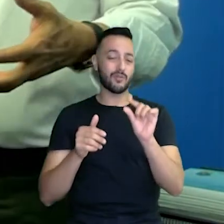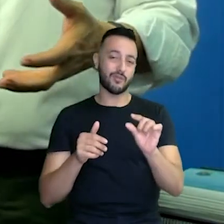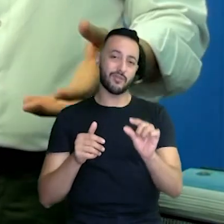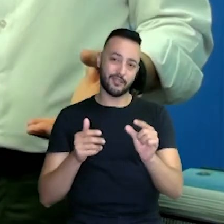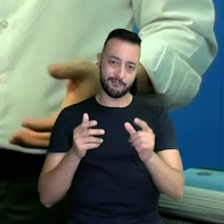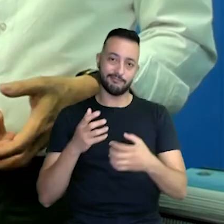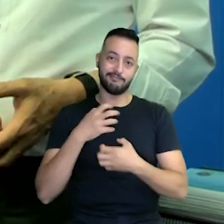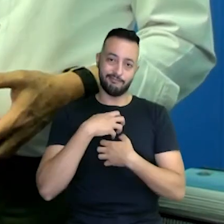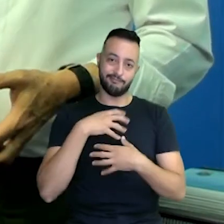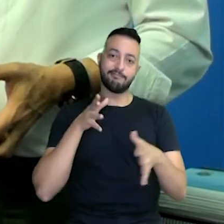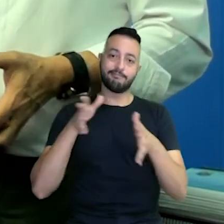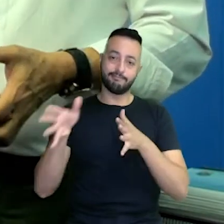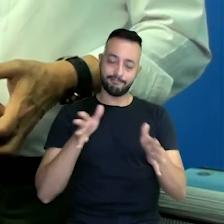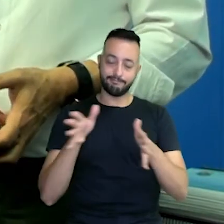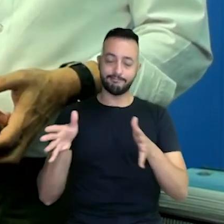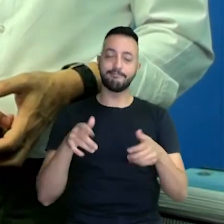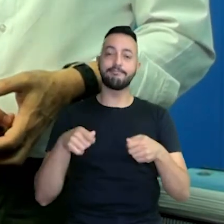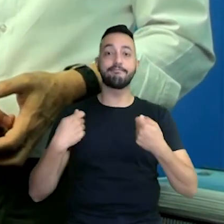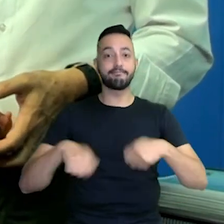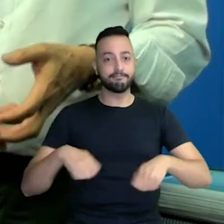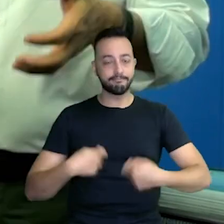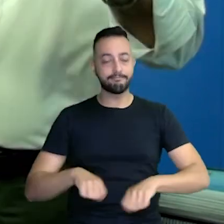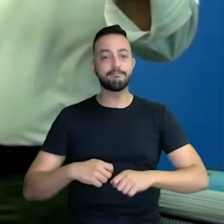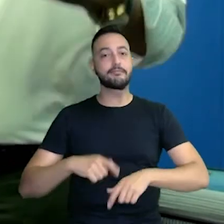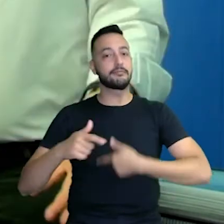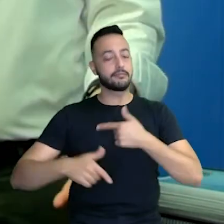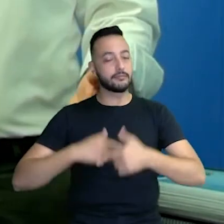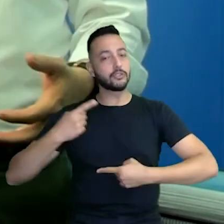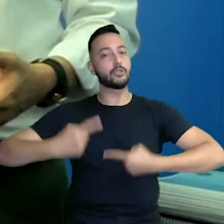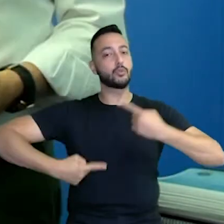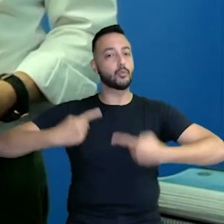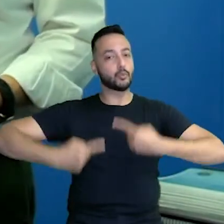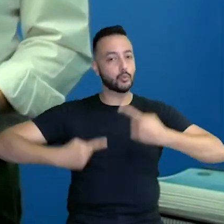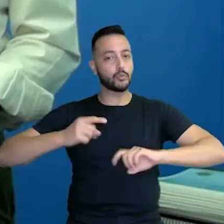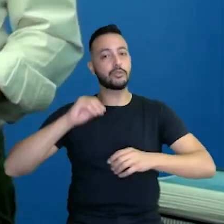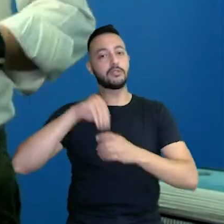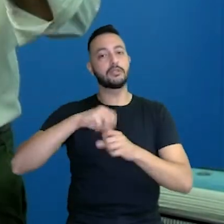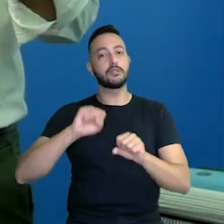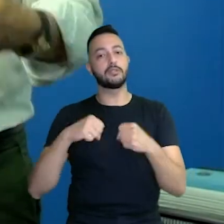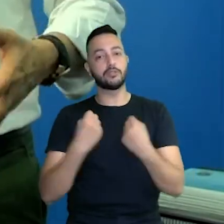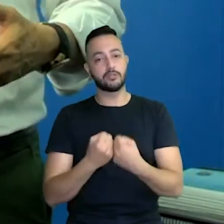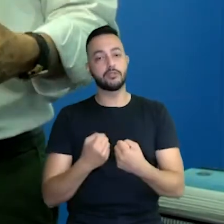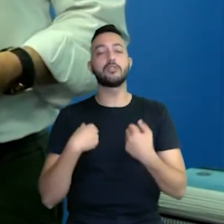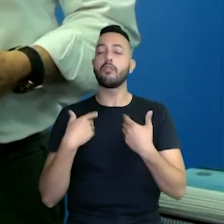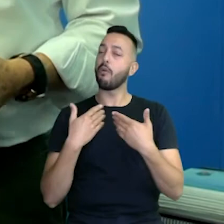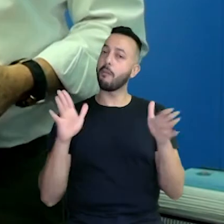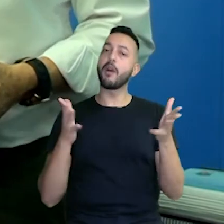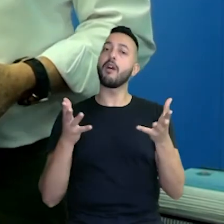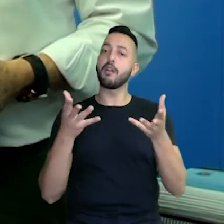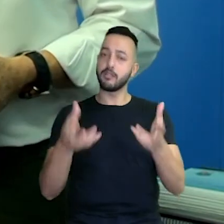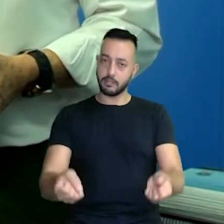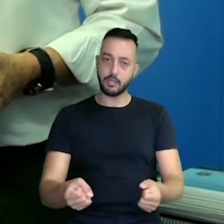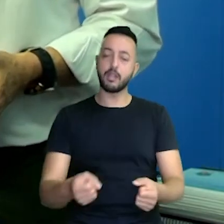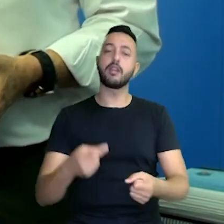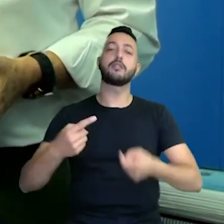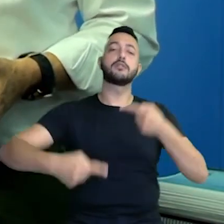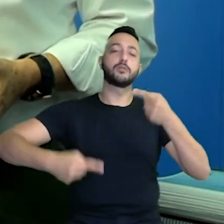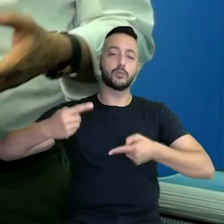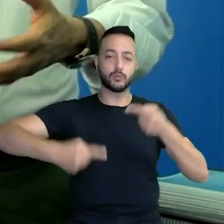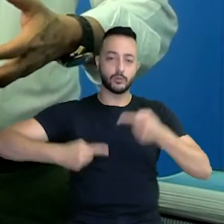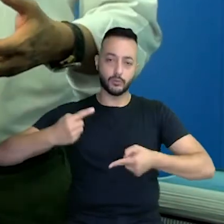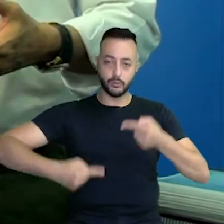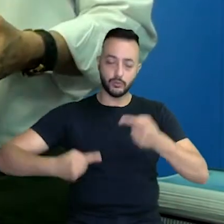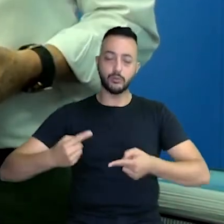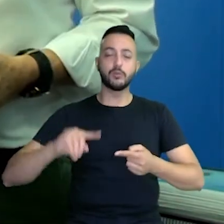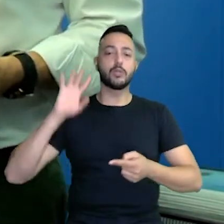a acessibilidade, então a gente tem que trabalhar muito isso, isso tem que ser discutido dentro da sociedade, estamos abertos para isso, para discutir,